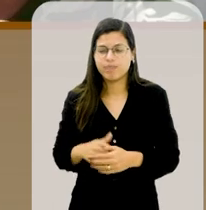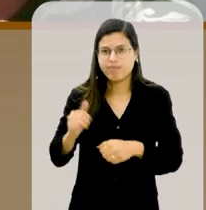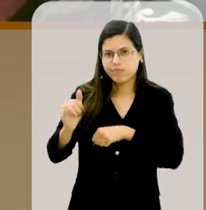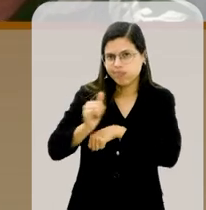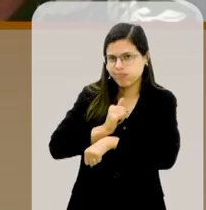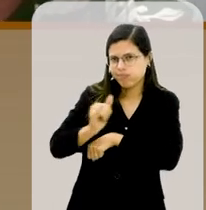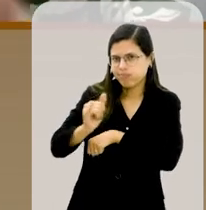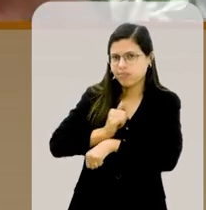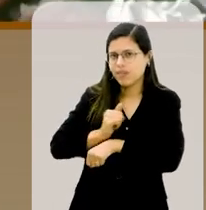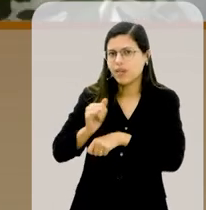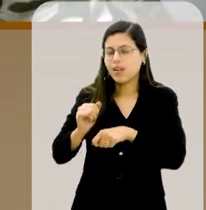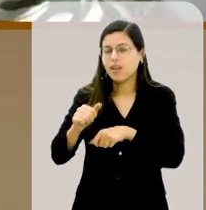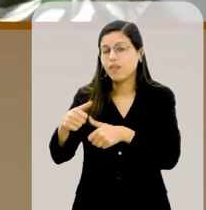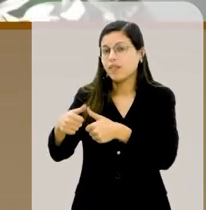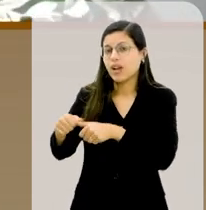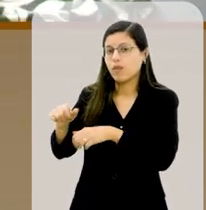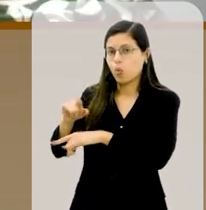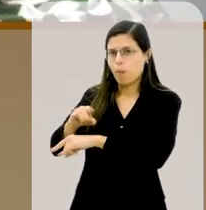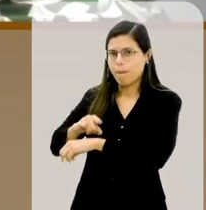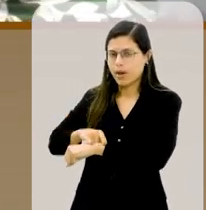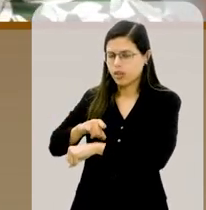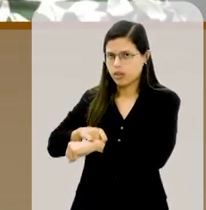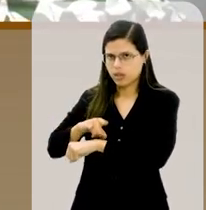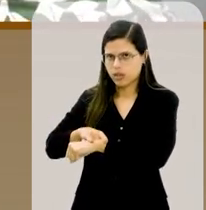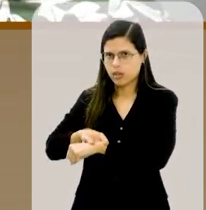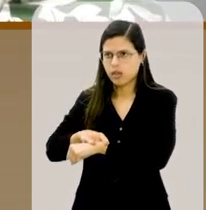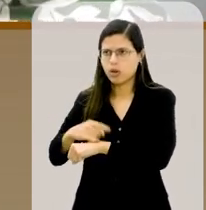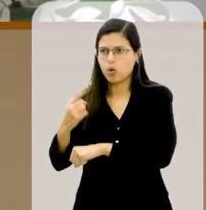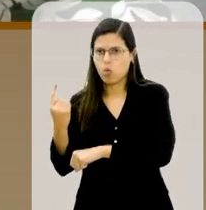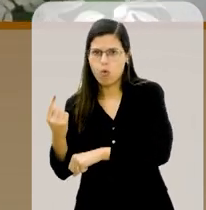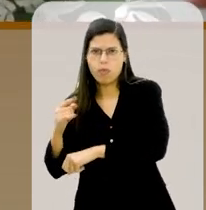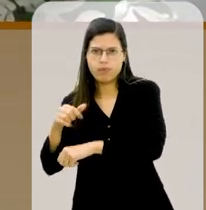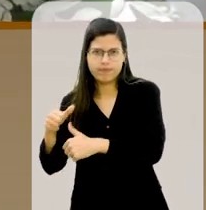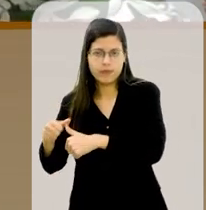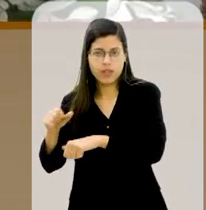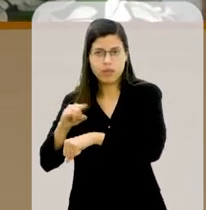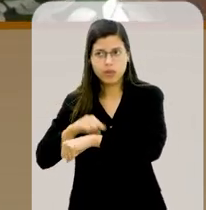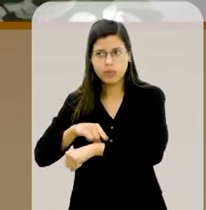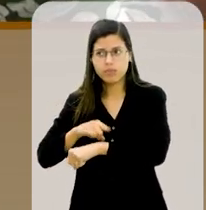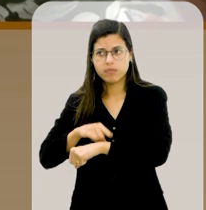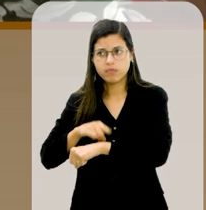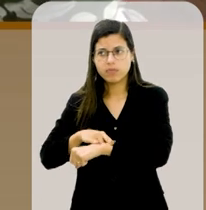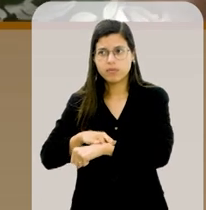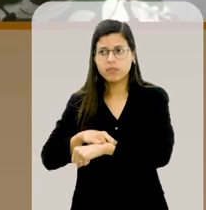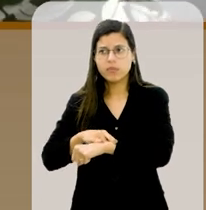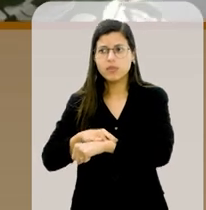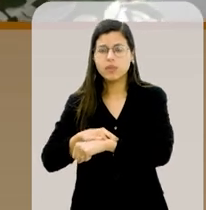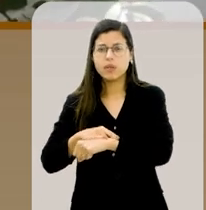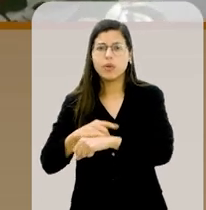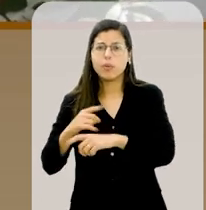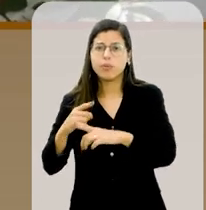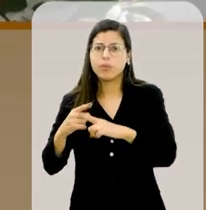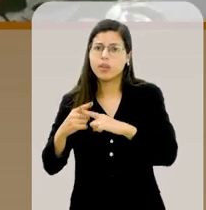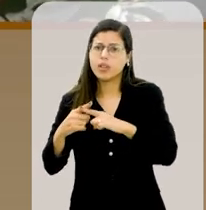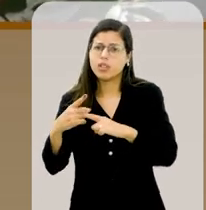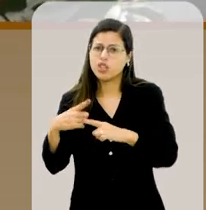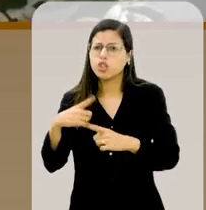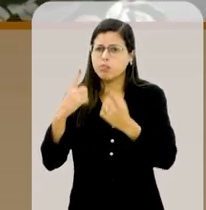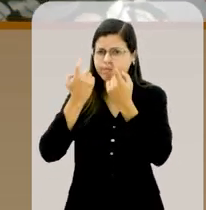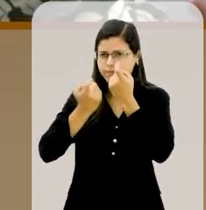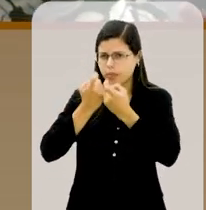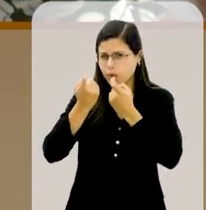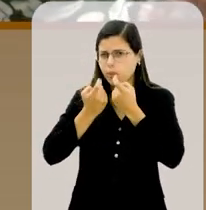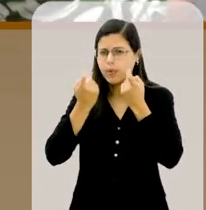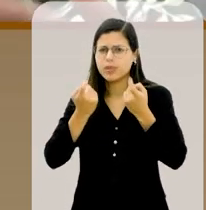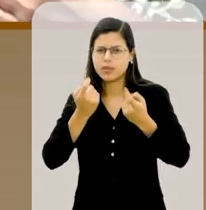sorrateiramente elas ficavam no banheiro. Uma delas ficava no banheiro porque tinha uma preensão sobre a minha vida.